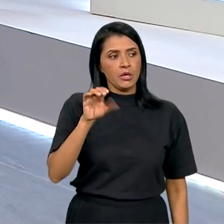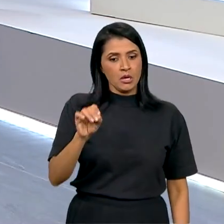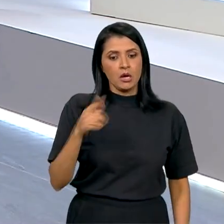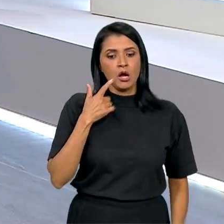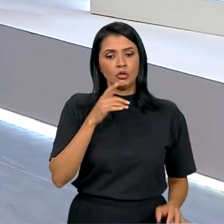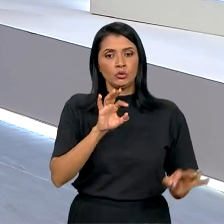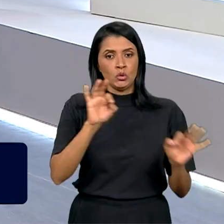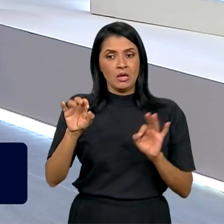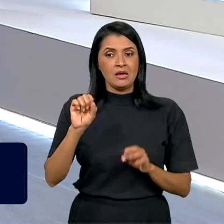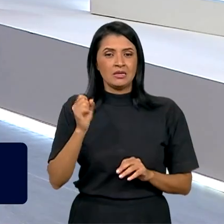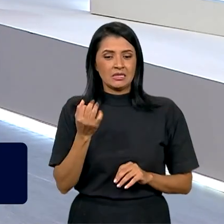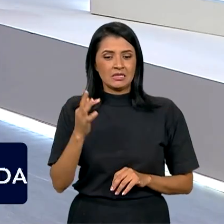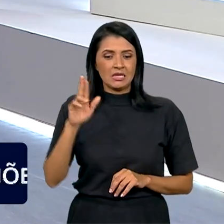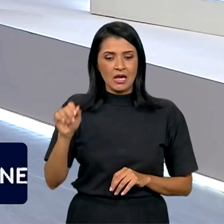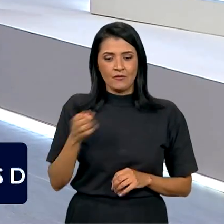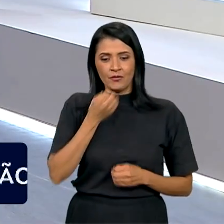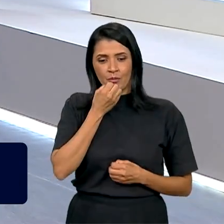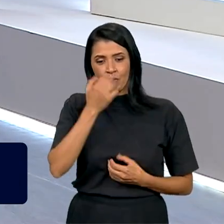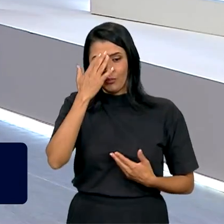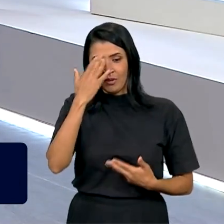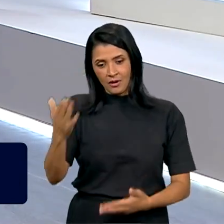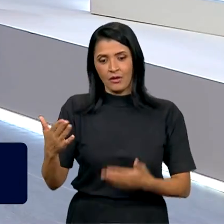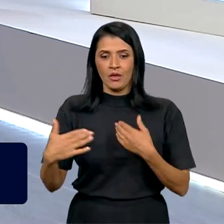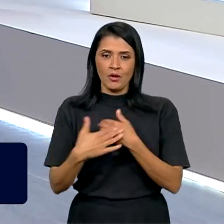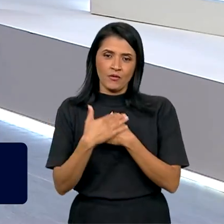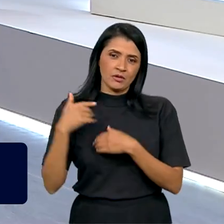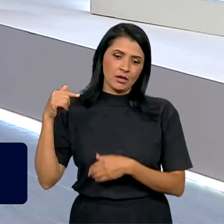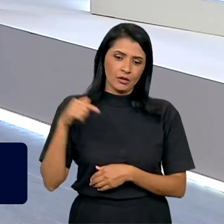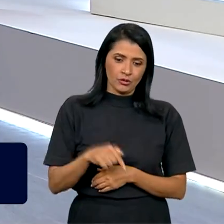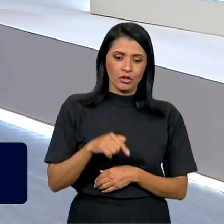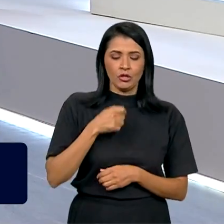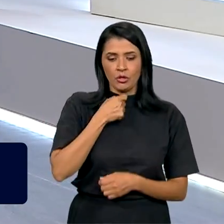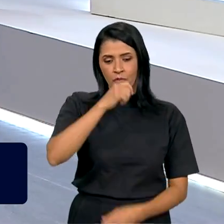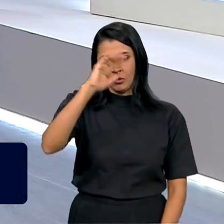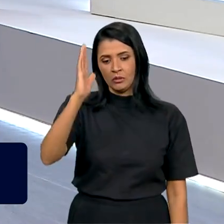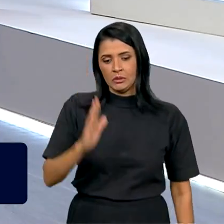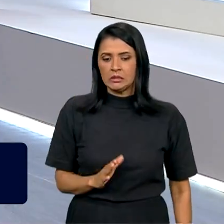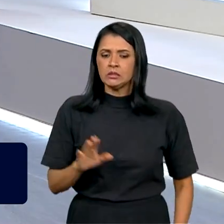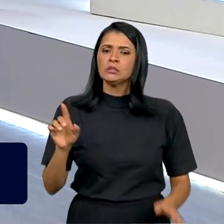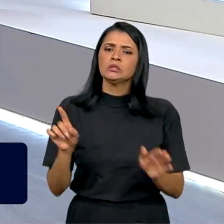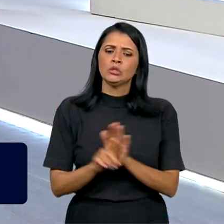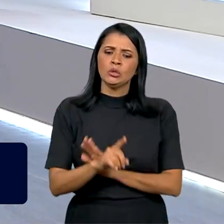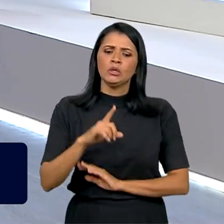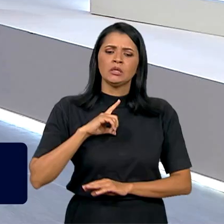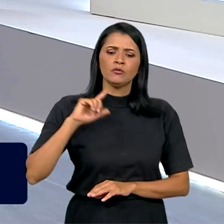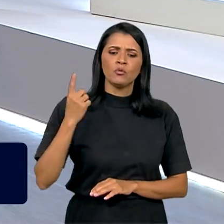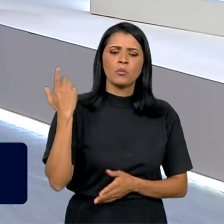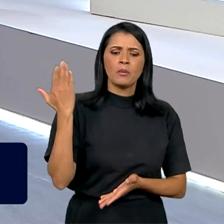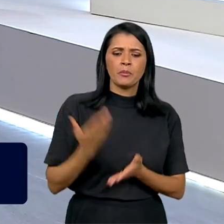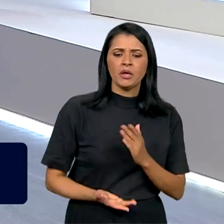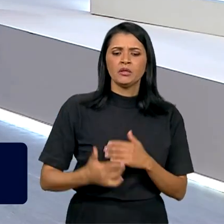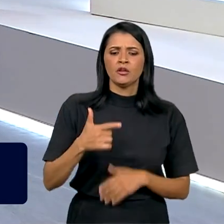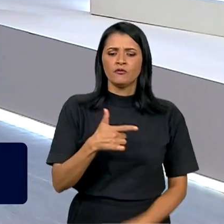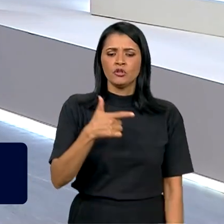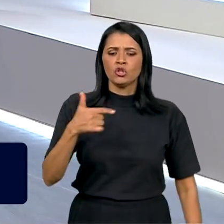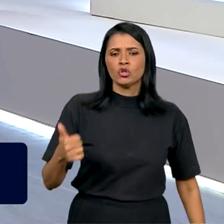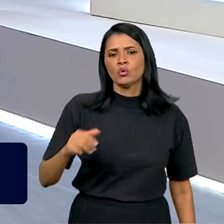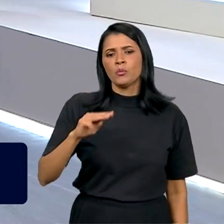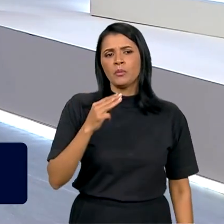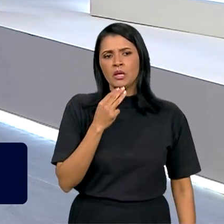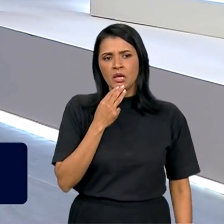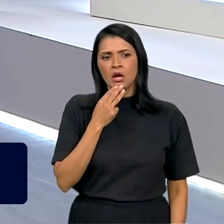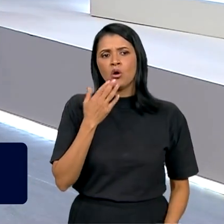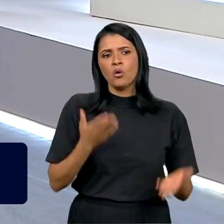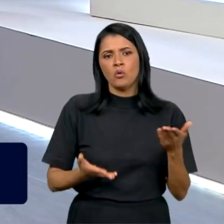de safras na Conab. Fabiano, muito obrigado por conversar com a gente aqui no Repórter Brasil. Brasil, teve uma perda de 21 milhões de